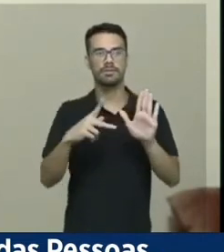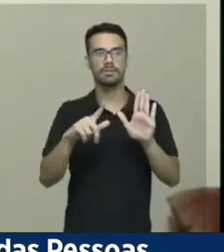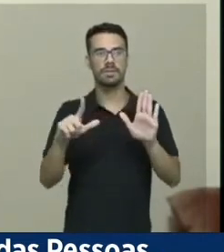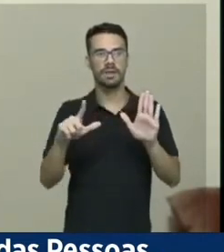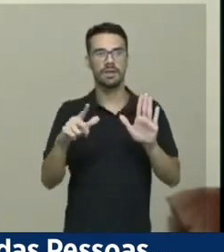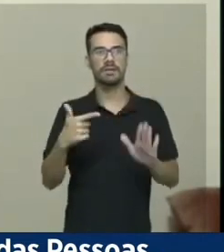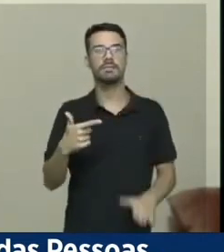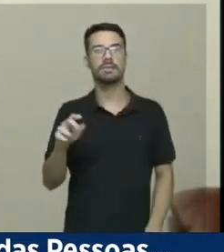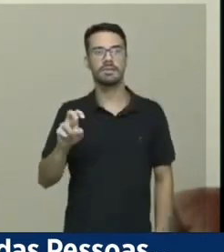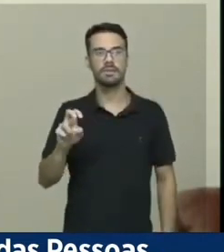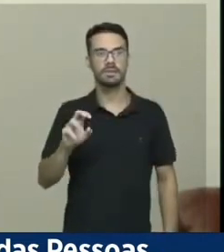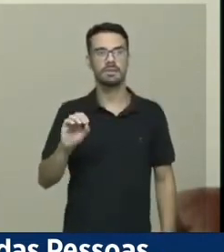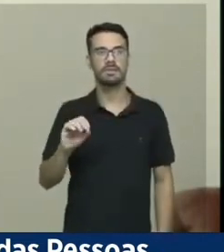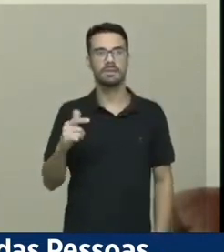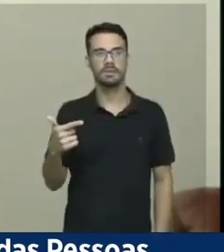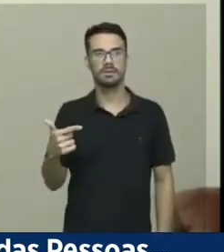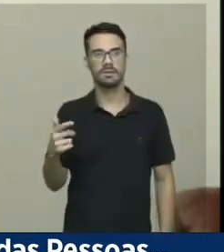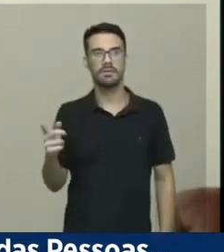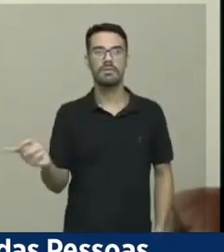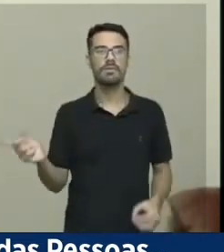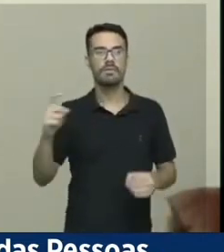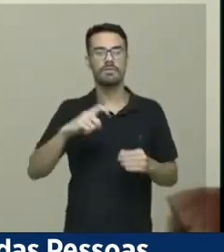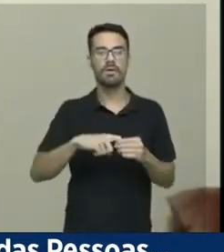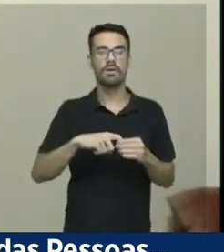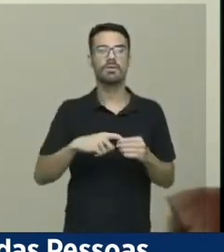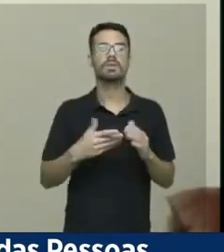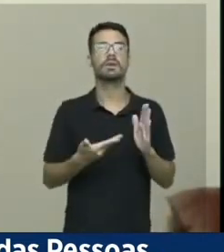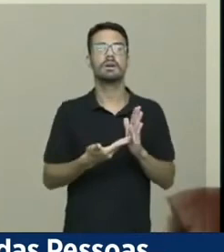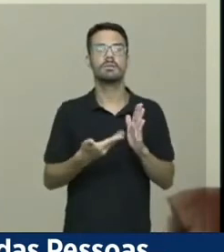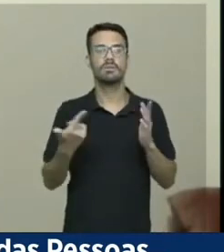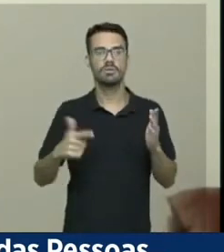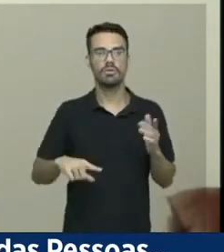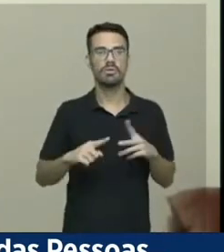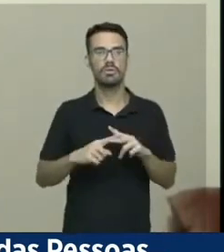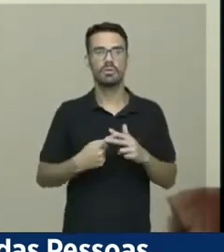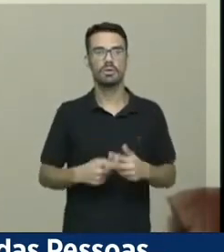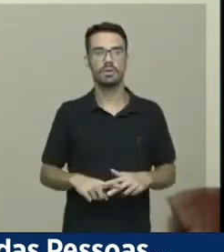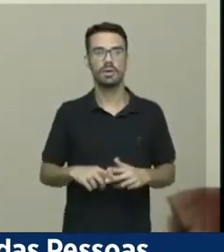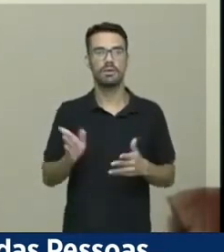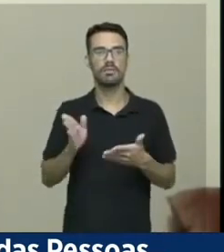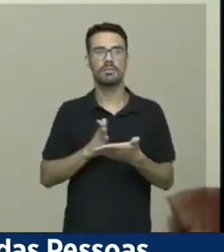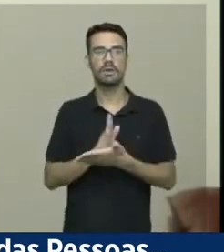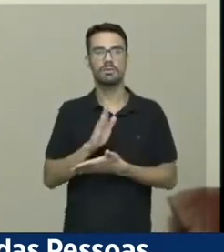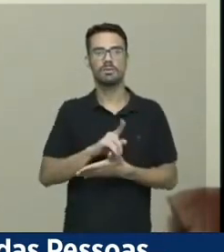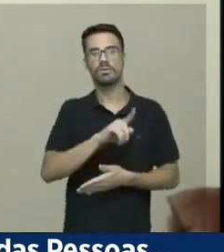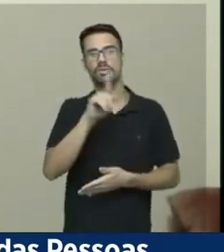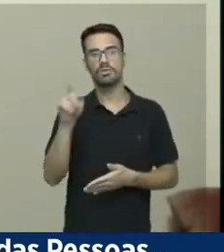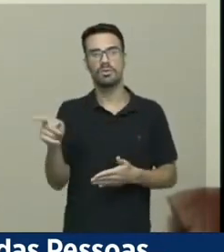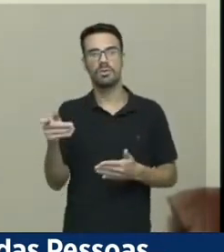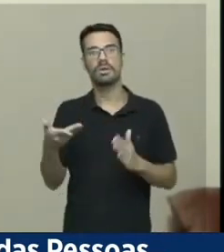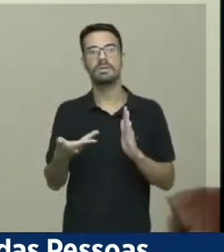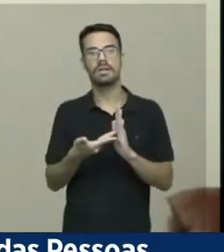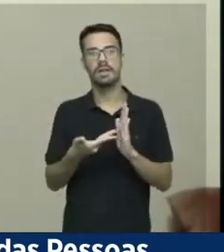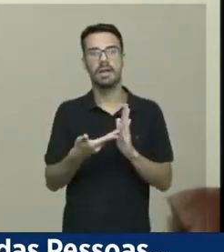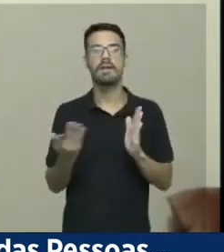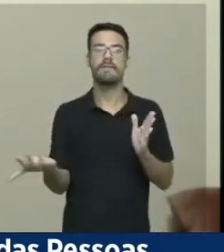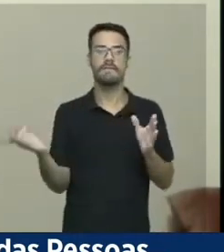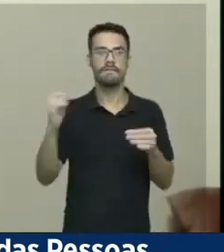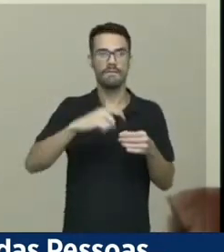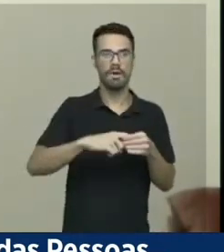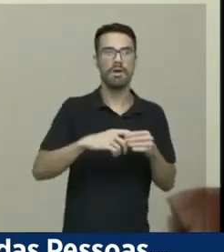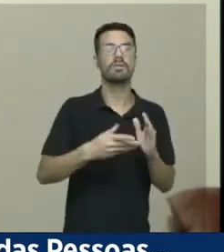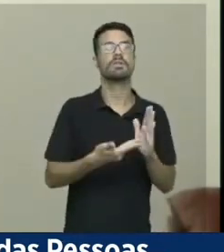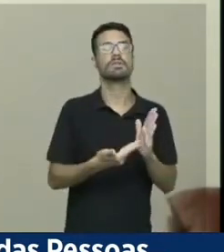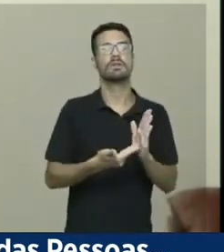2505 de 2021 retorna para a Câmara, porque teve alteração no texto aprovado na Câmara, foi para o Senado, teve alteração, agora retorna,